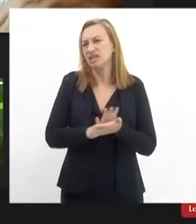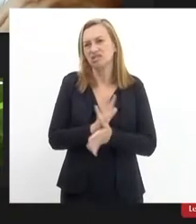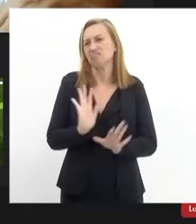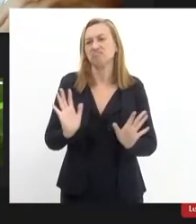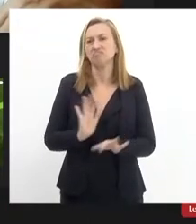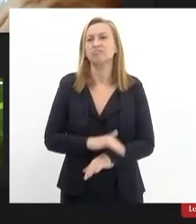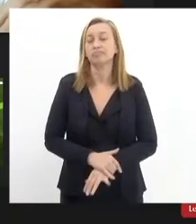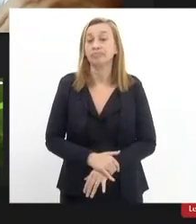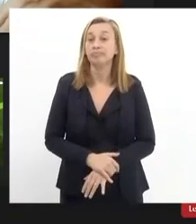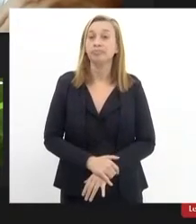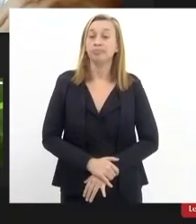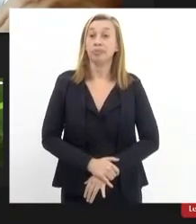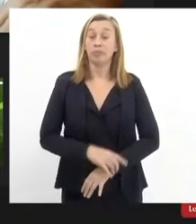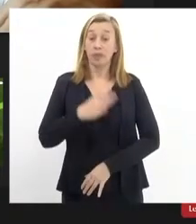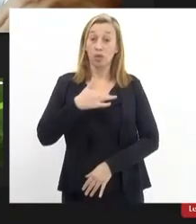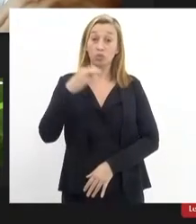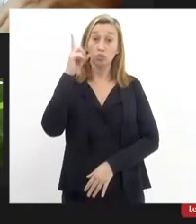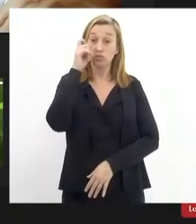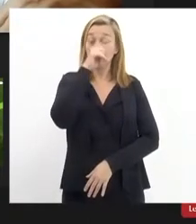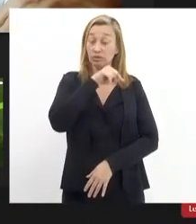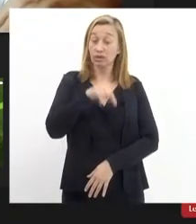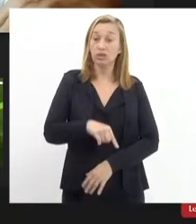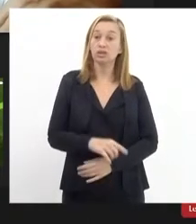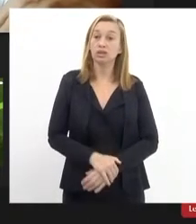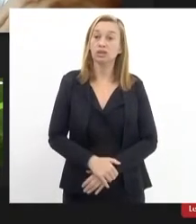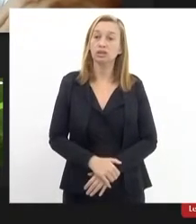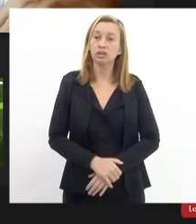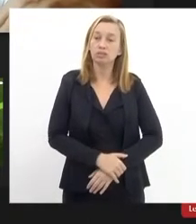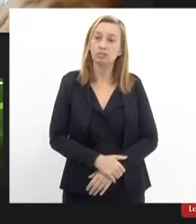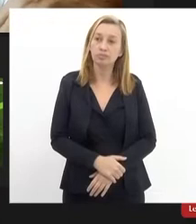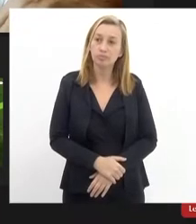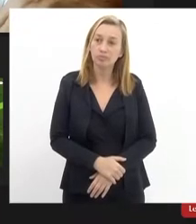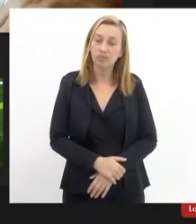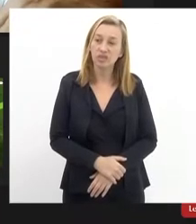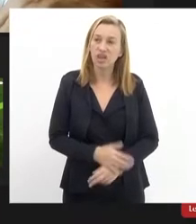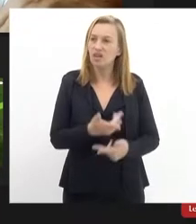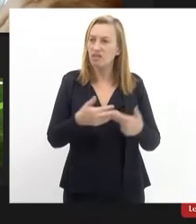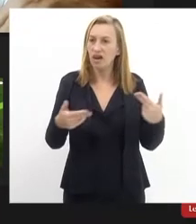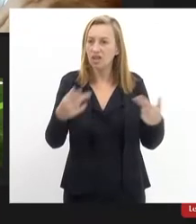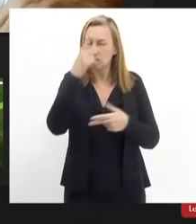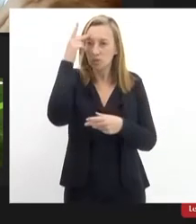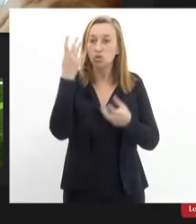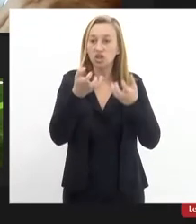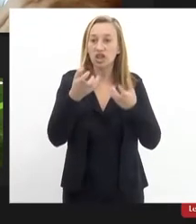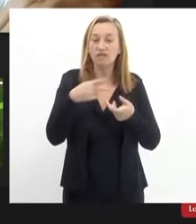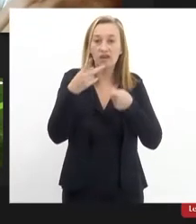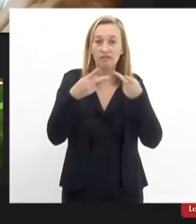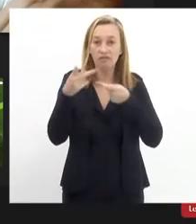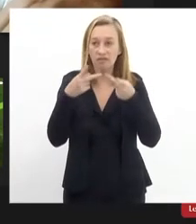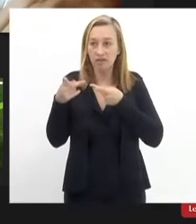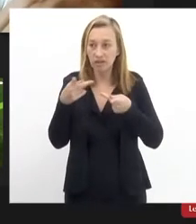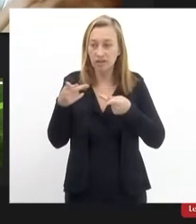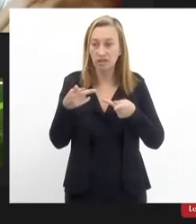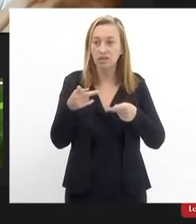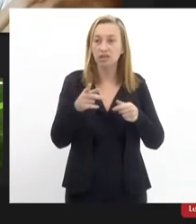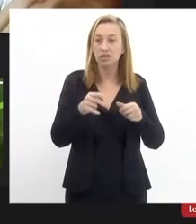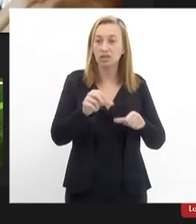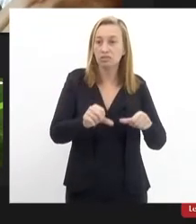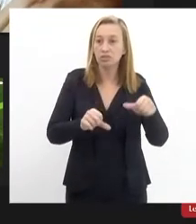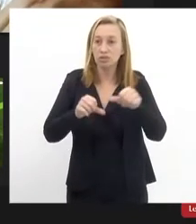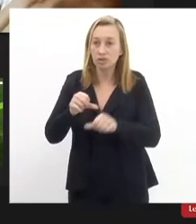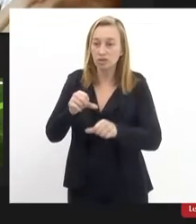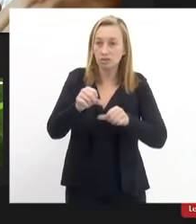eu estou com uma dificuldade aqui é que está muita gente querendo falar agora e a gente tem aquela alternância